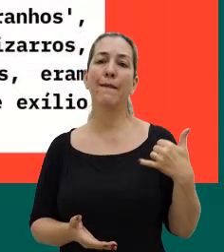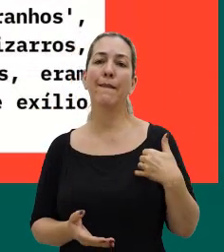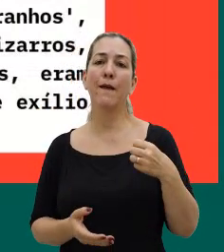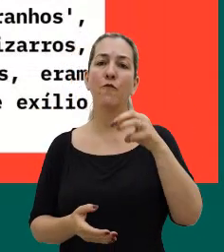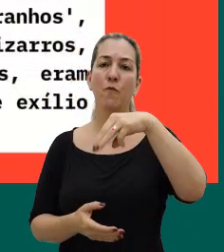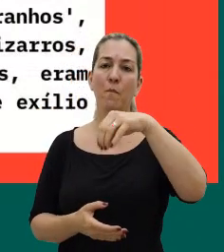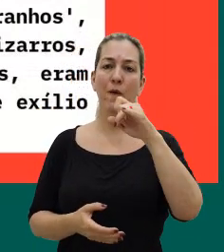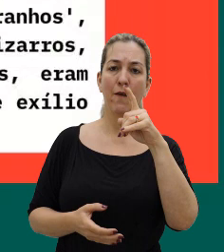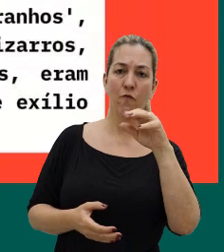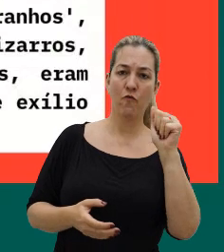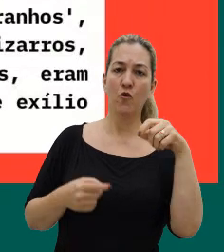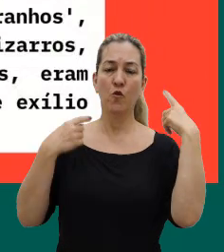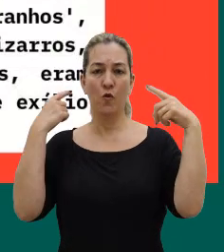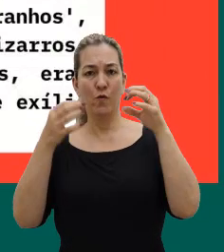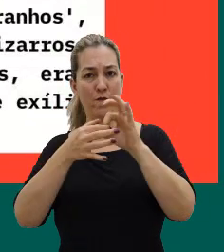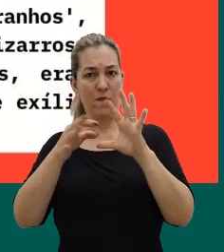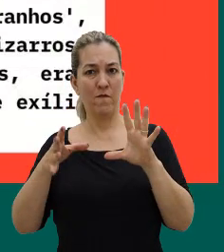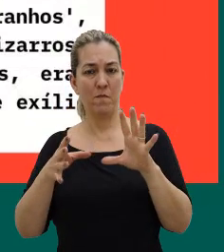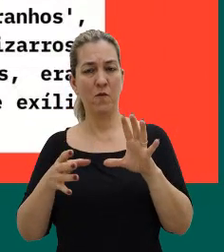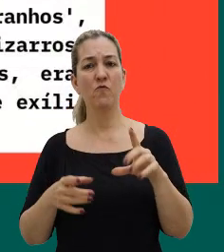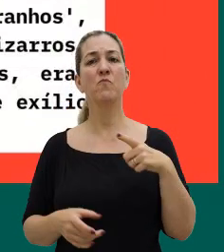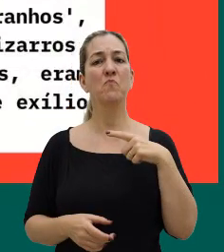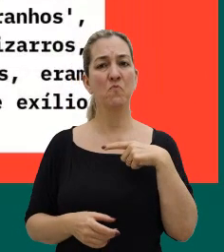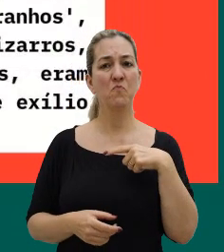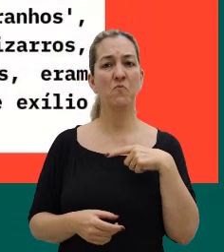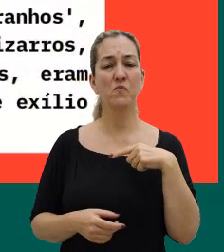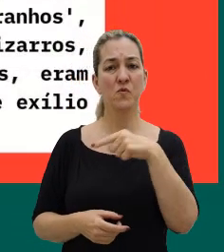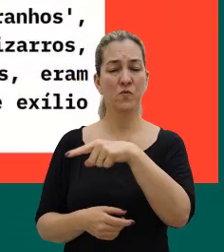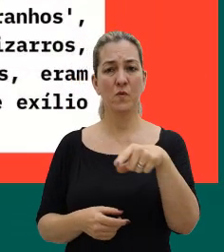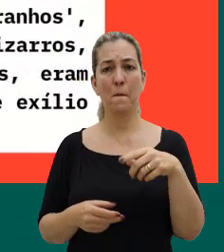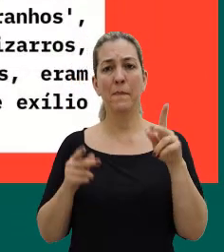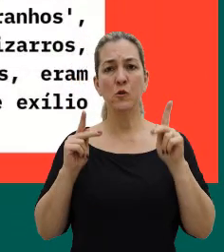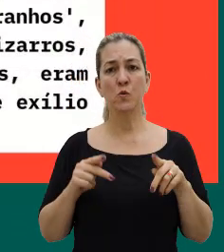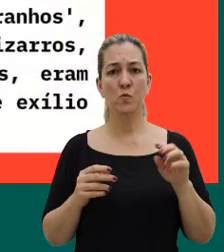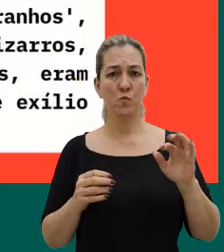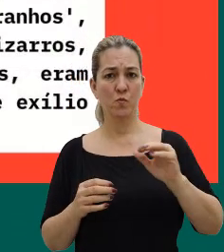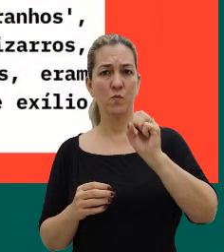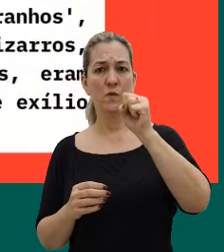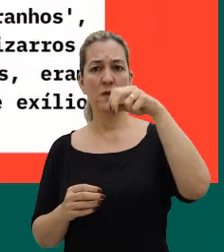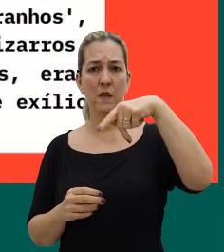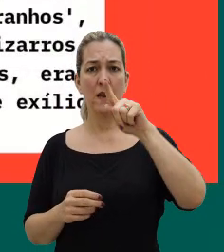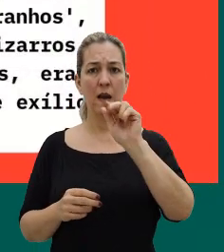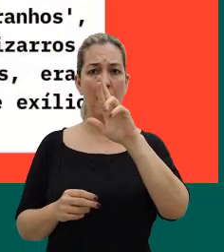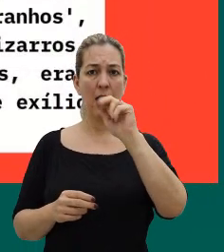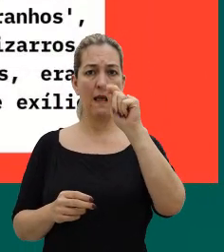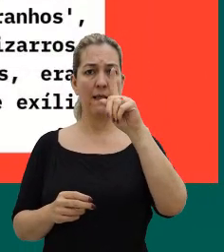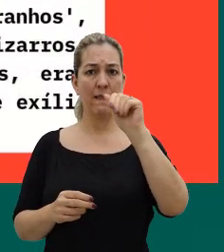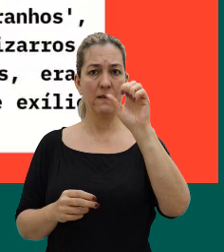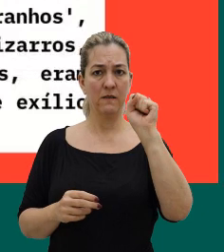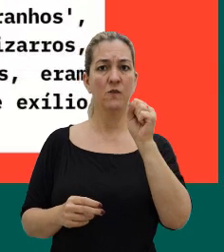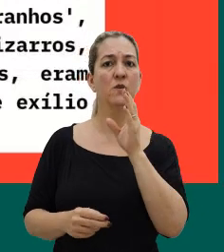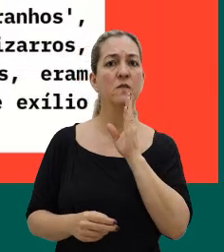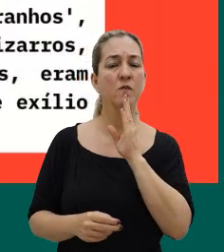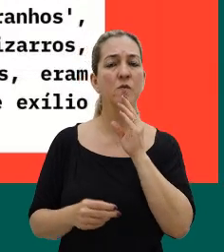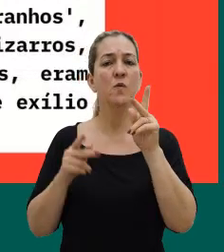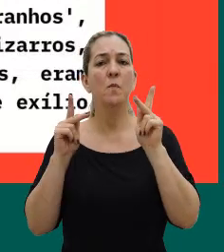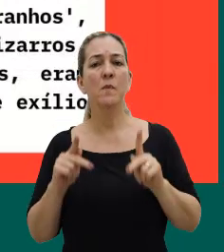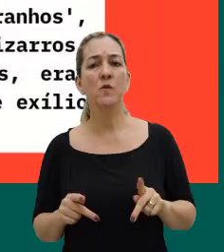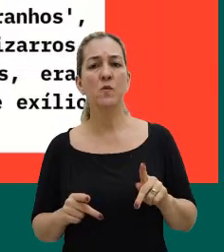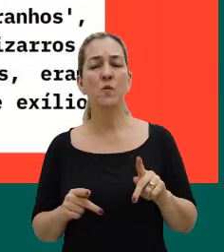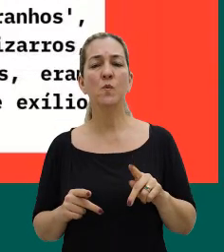andavam livremente e eram considerados inclusive sagrados, né, eles eram reconhecidos como pessoas, né,